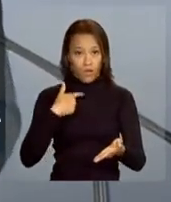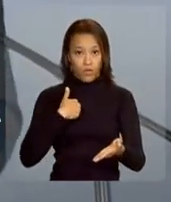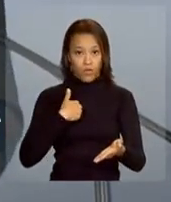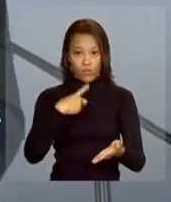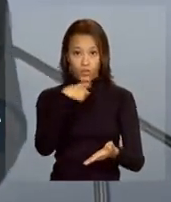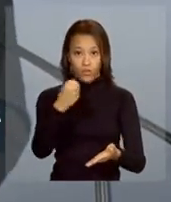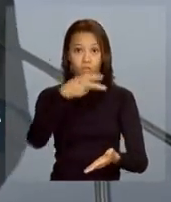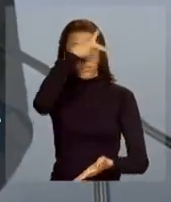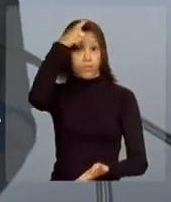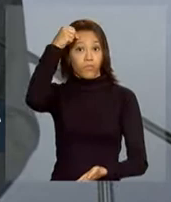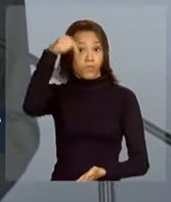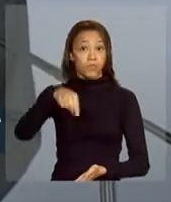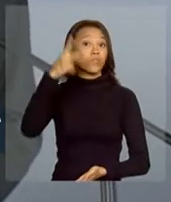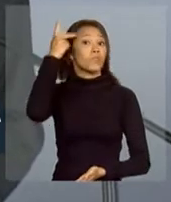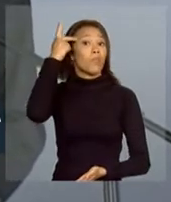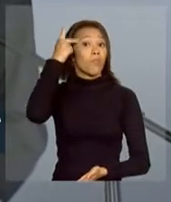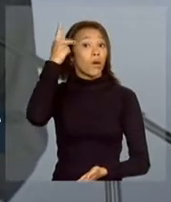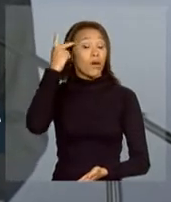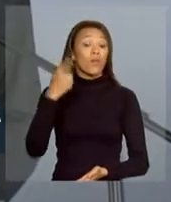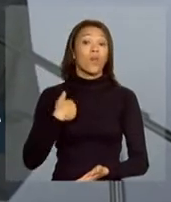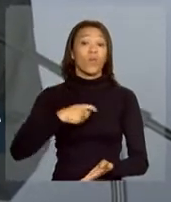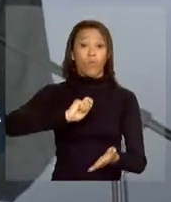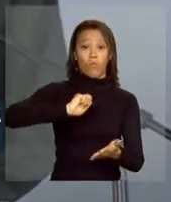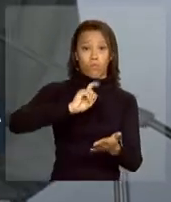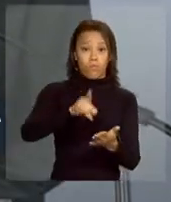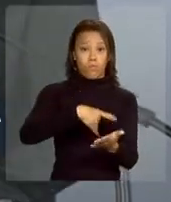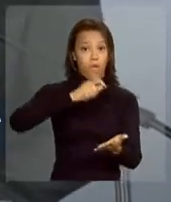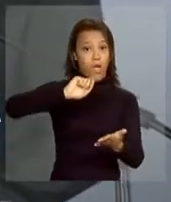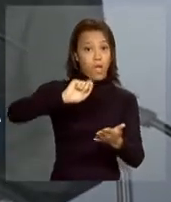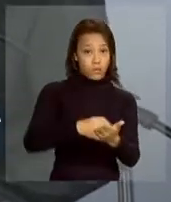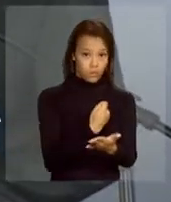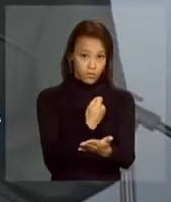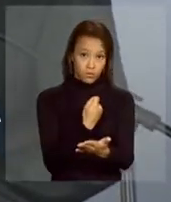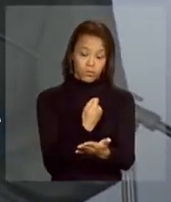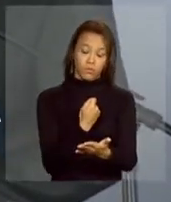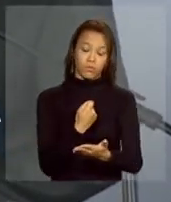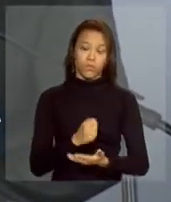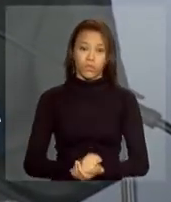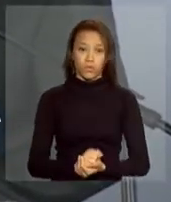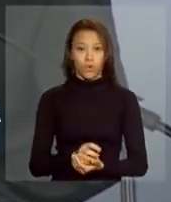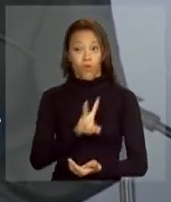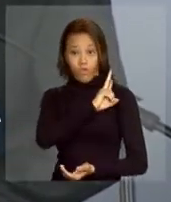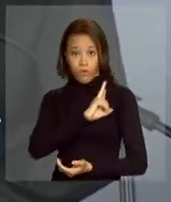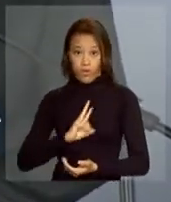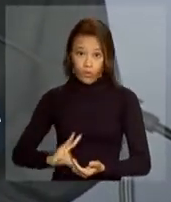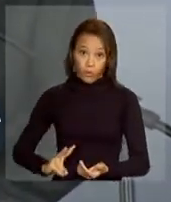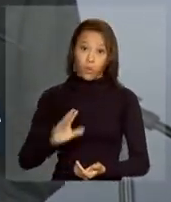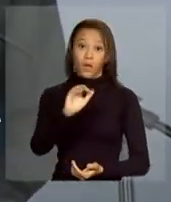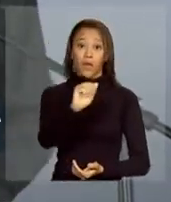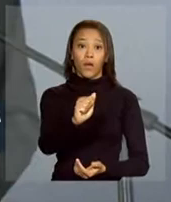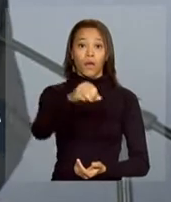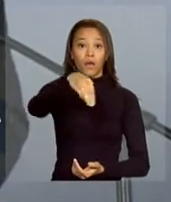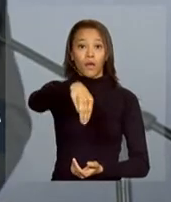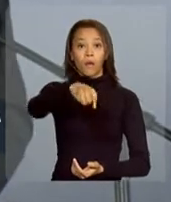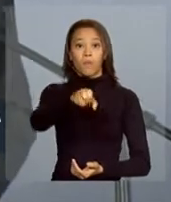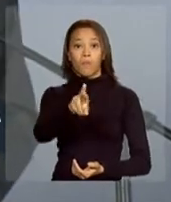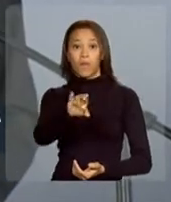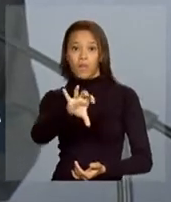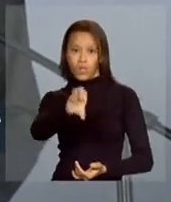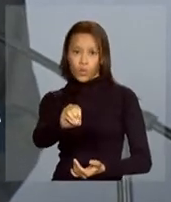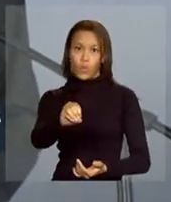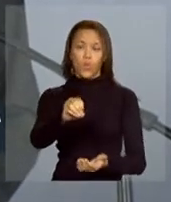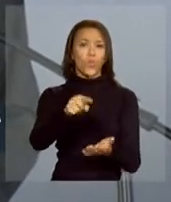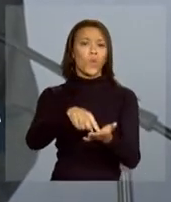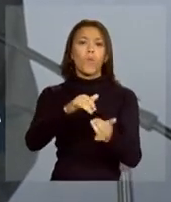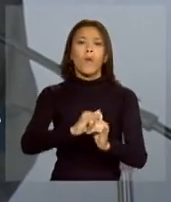de São Paulo, eu estou assinando, caro vereador Zé Américo, uma mensagem à